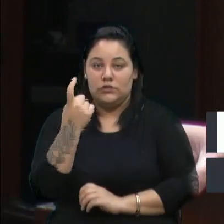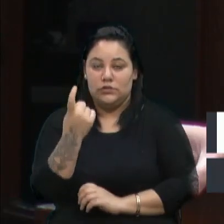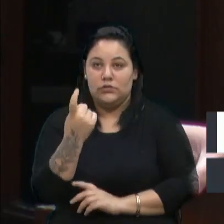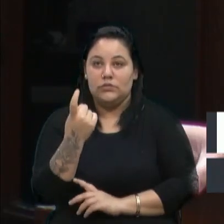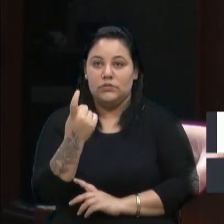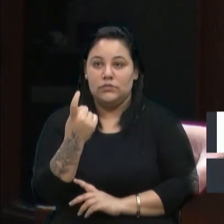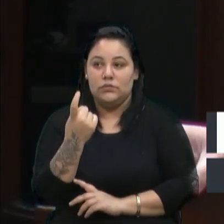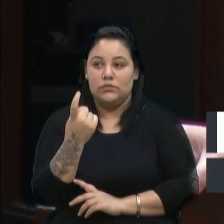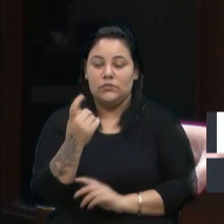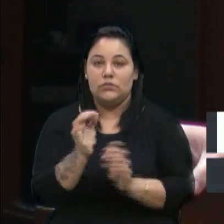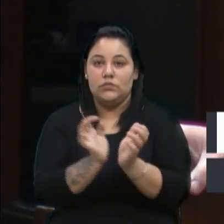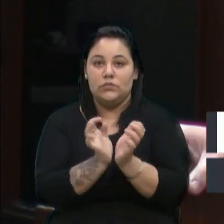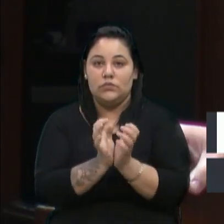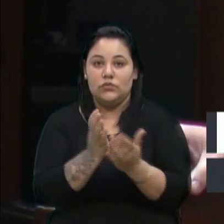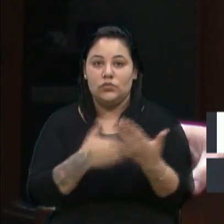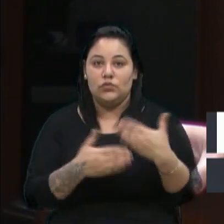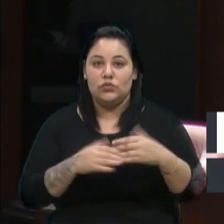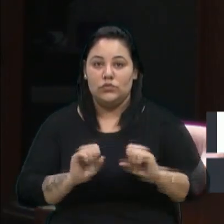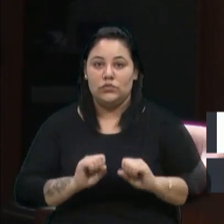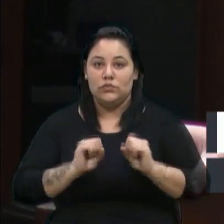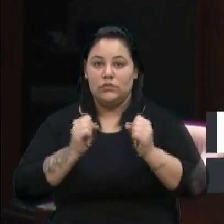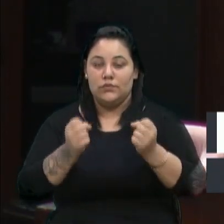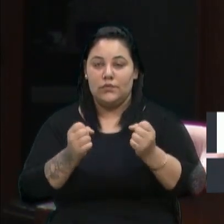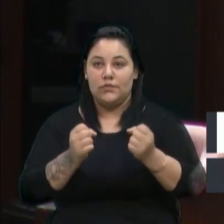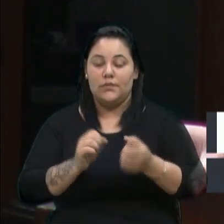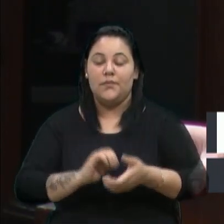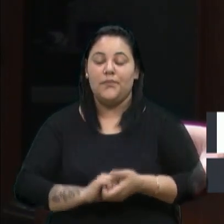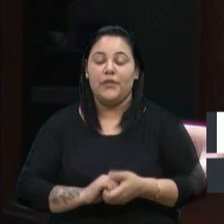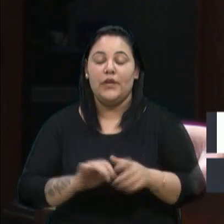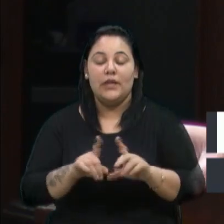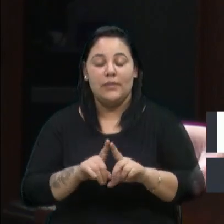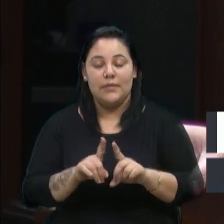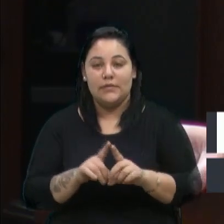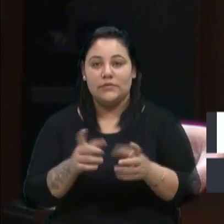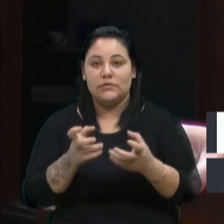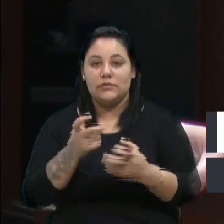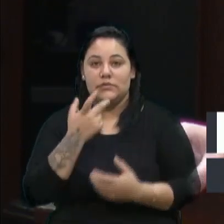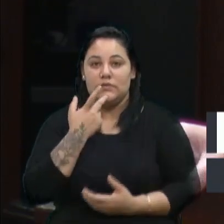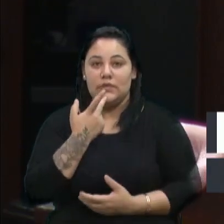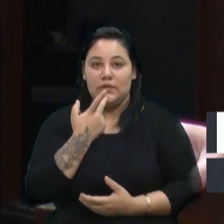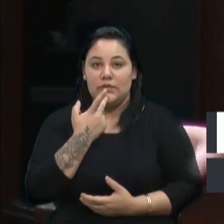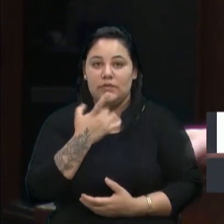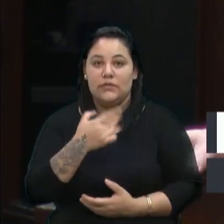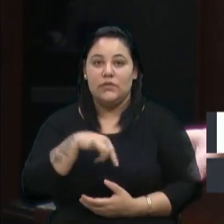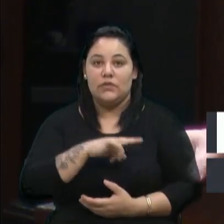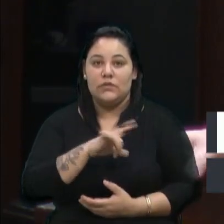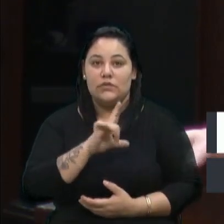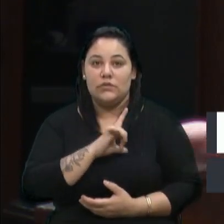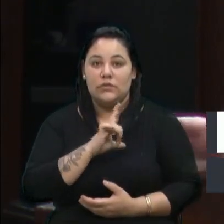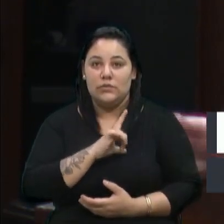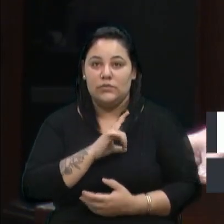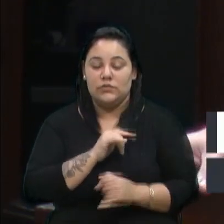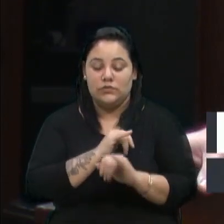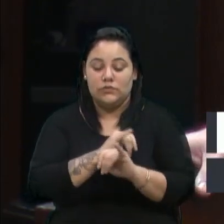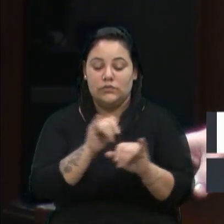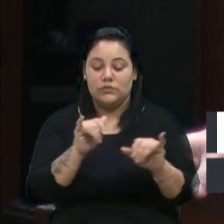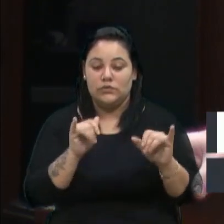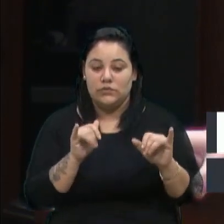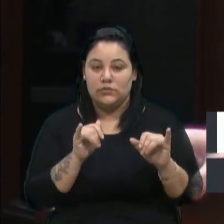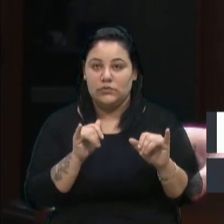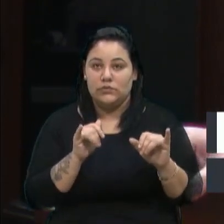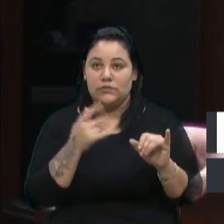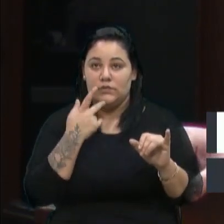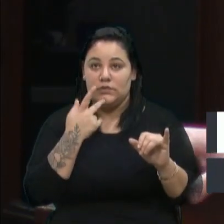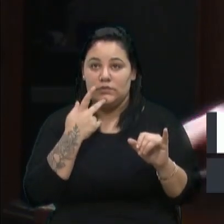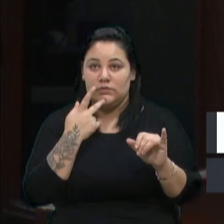estamos empenhados nessa questão, e dizer que teremos, temos notícias alviçareiras aí com a vinda